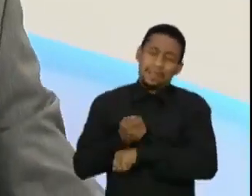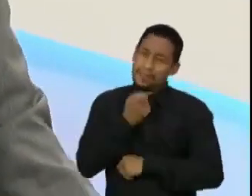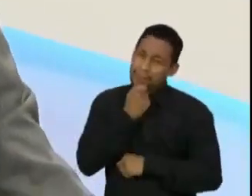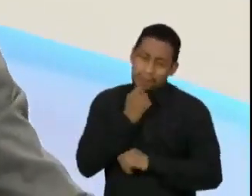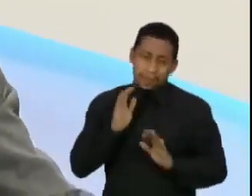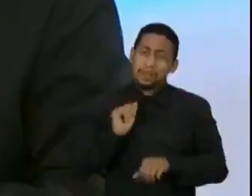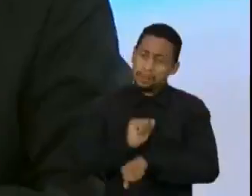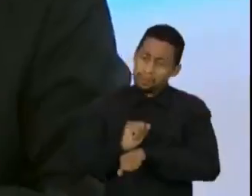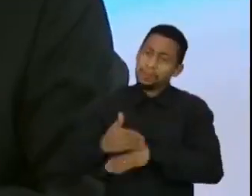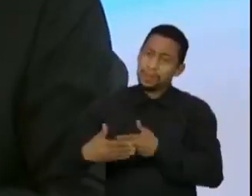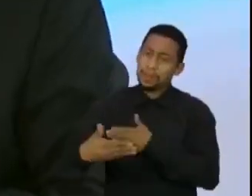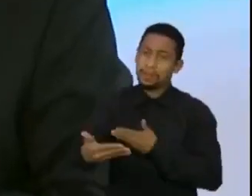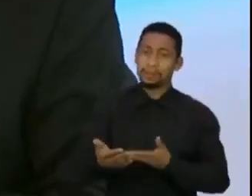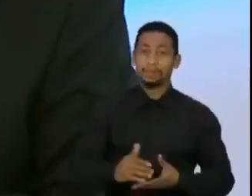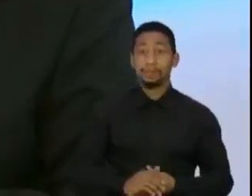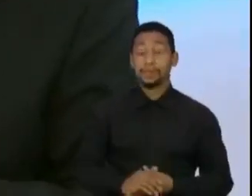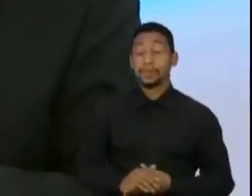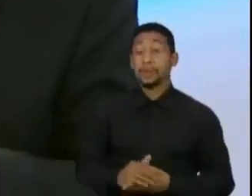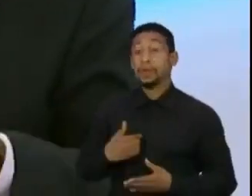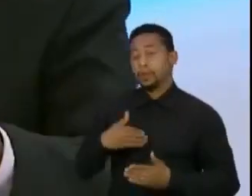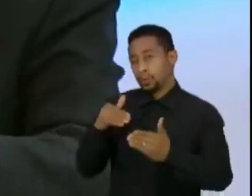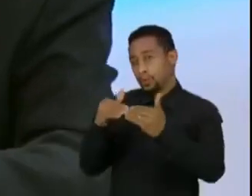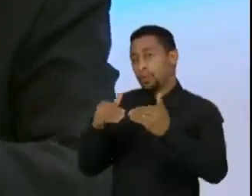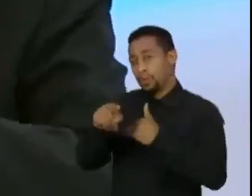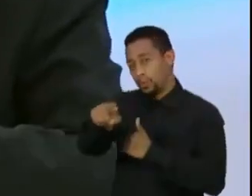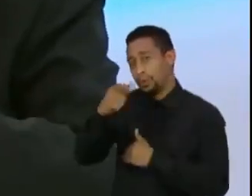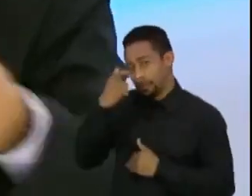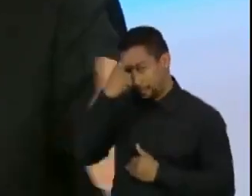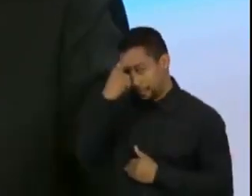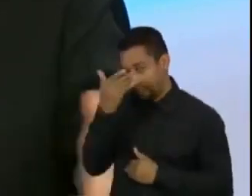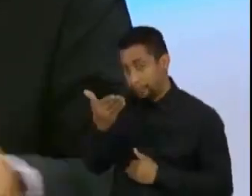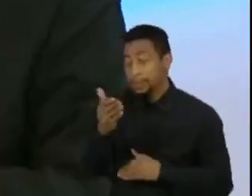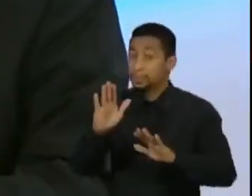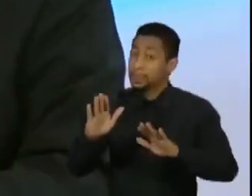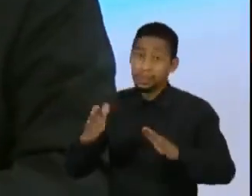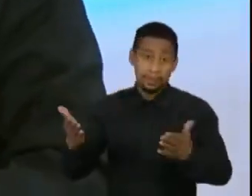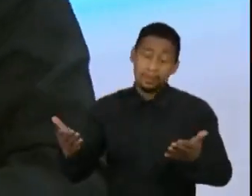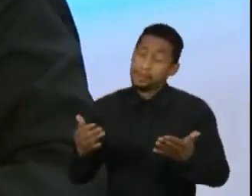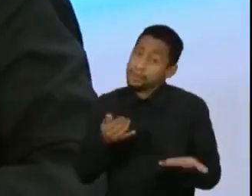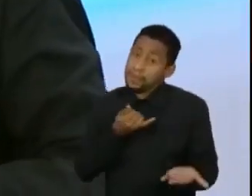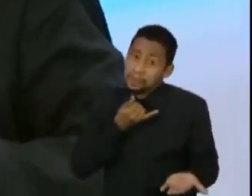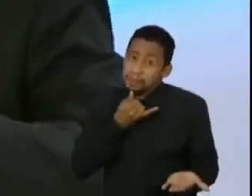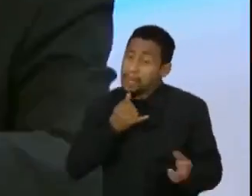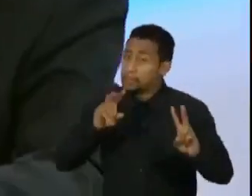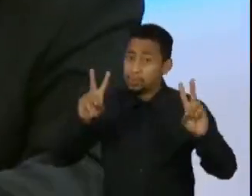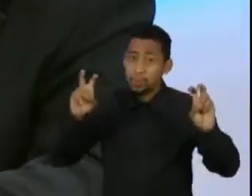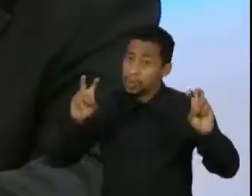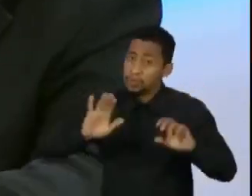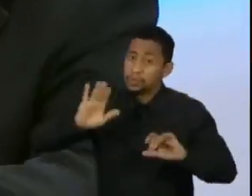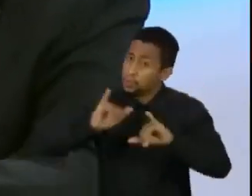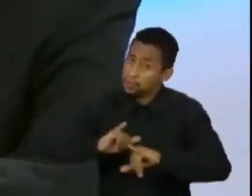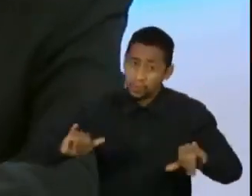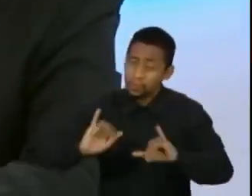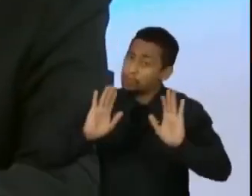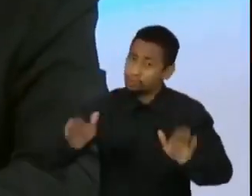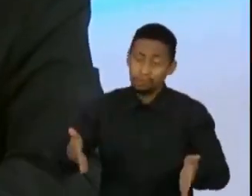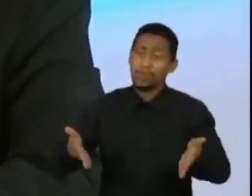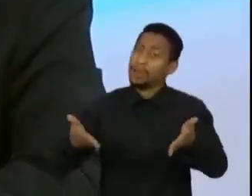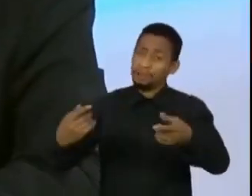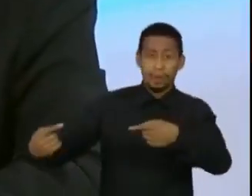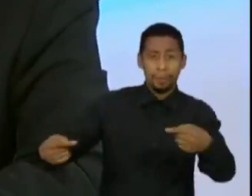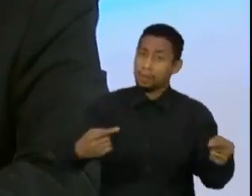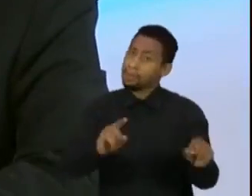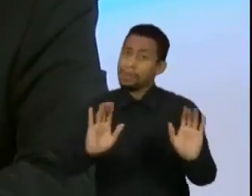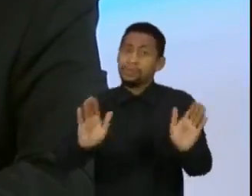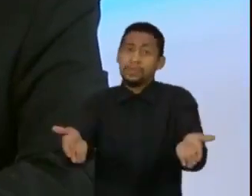apropriado. É até compreensível a sua resposta, prefeito, mas a eleição está colocada, né? Foi antecipada pelos atores políticos. O senhor